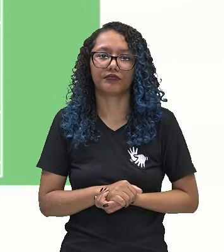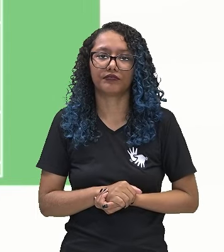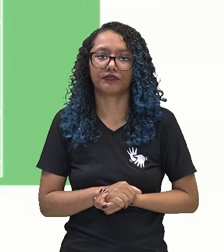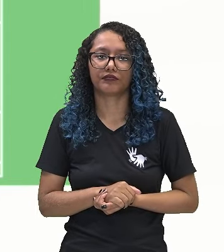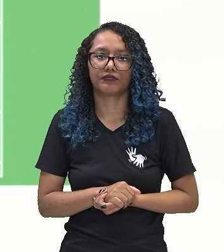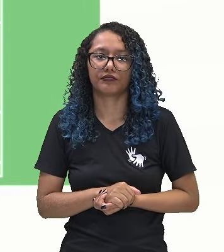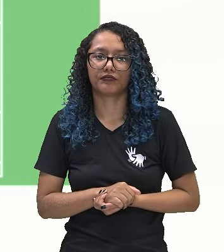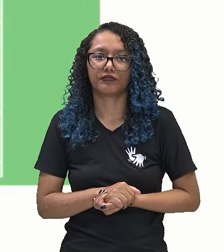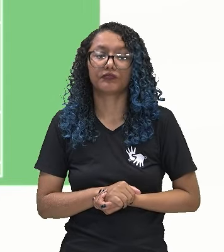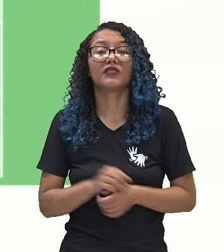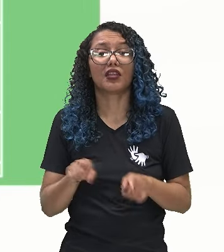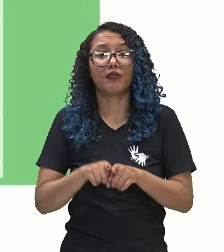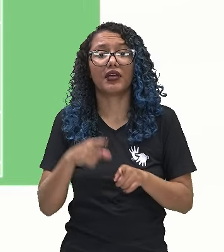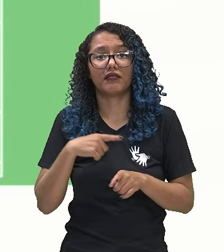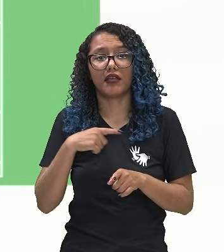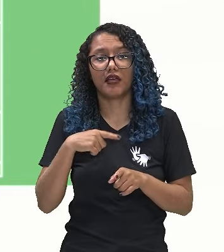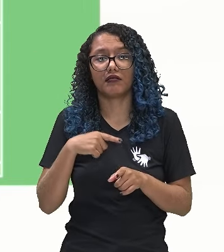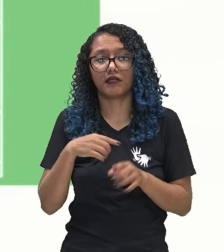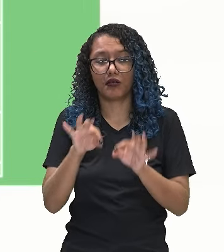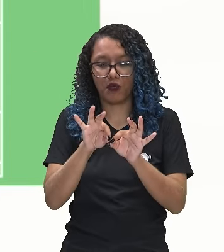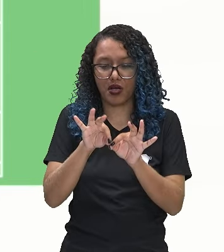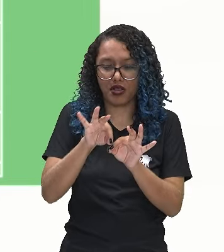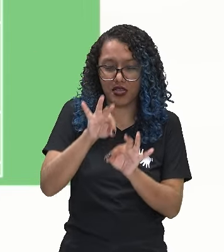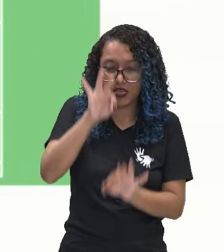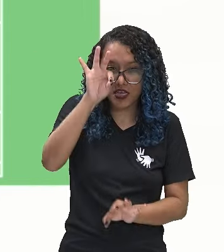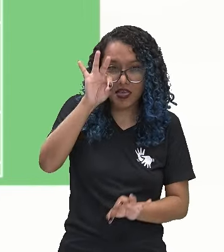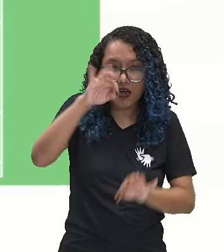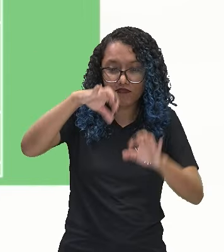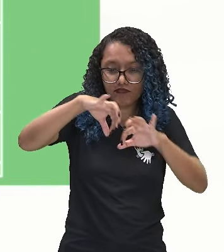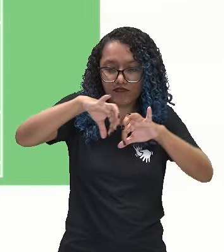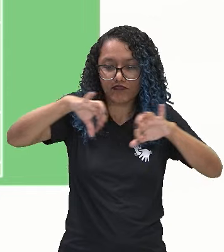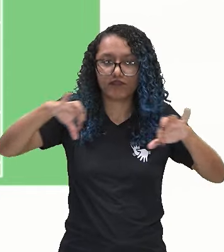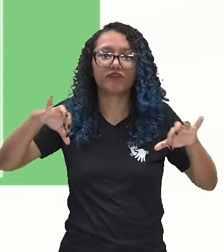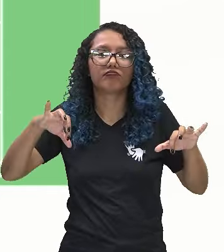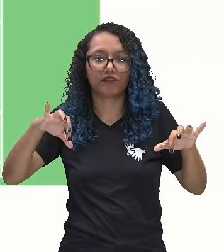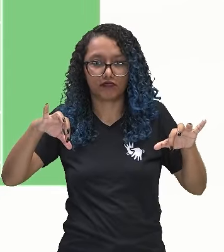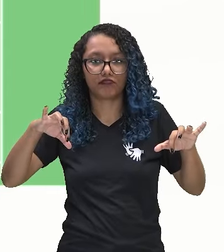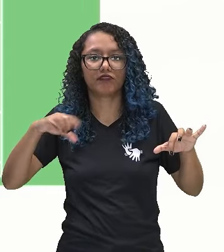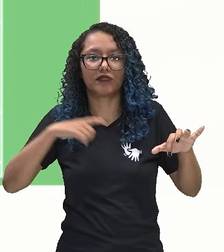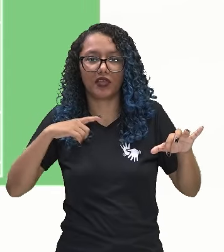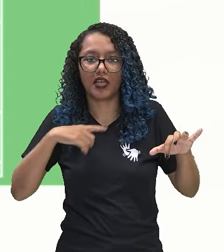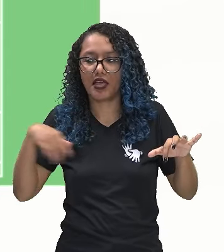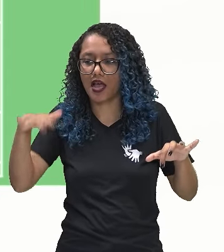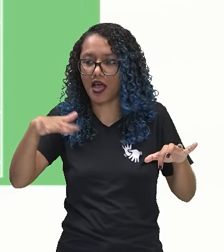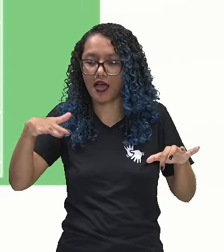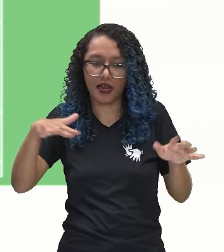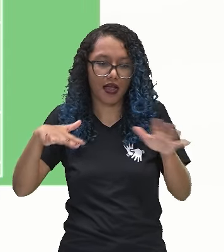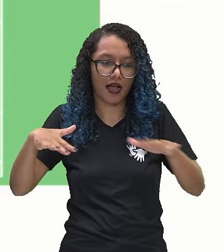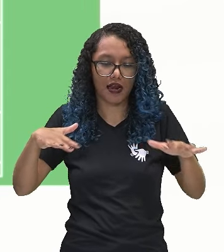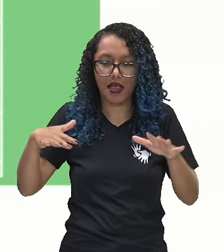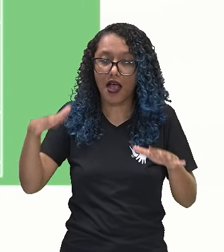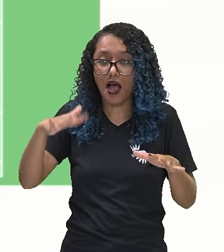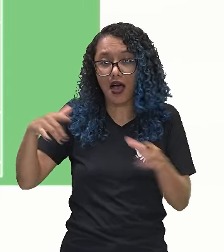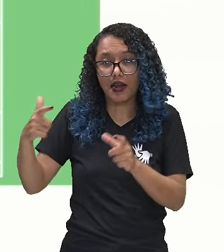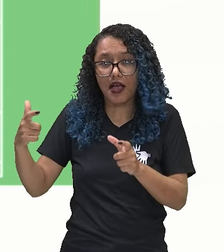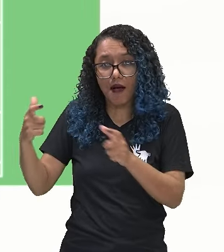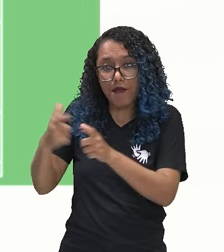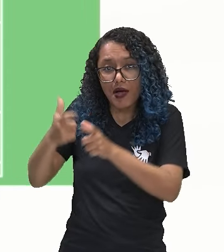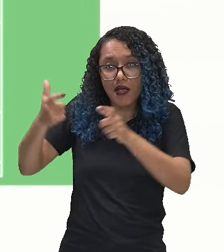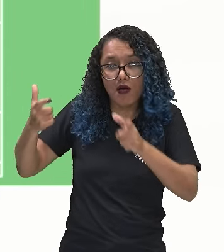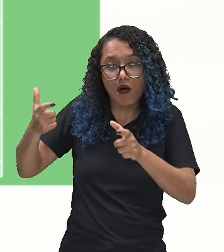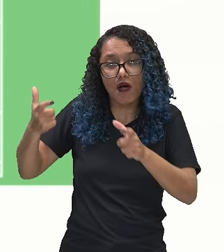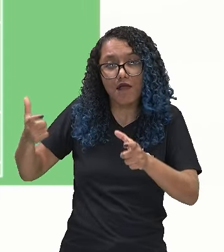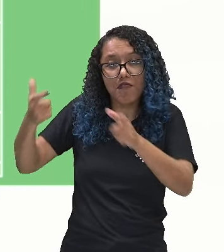central e duas áreas de meta, compreendendo a grande área, e a pequena